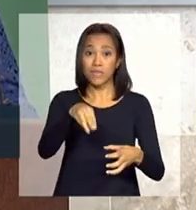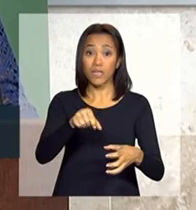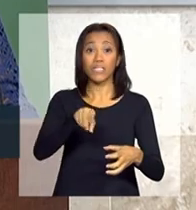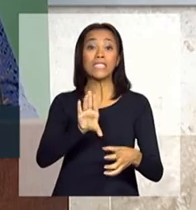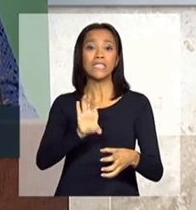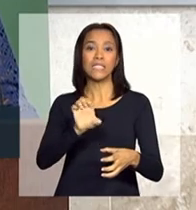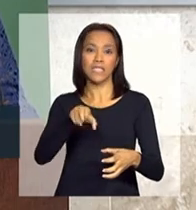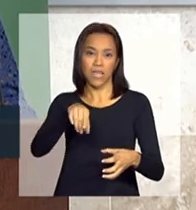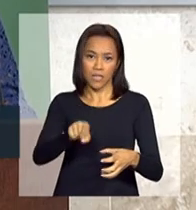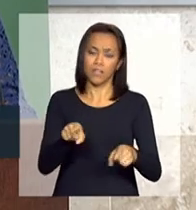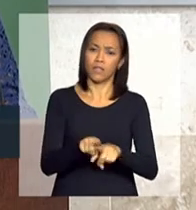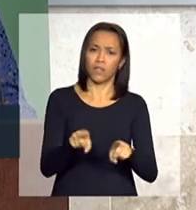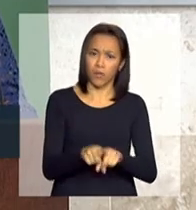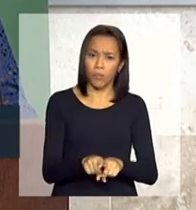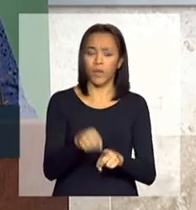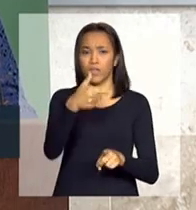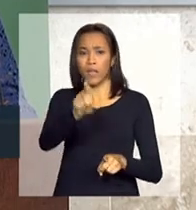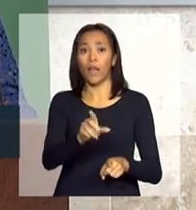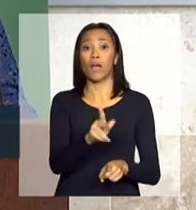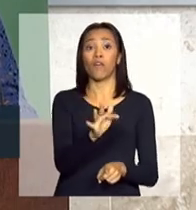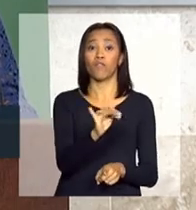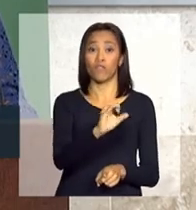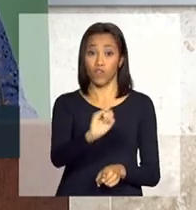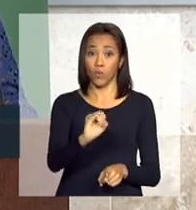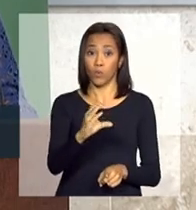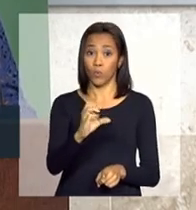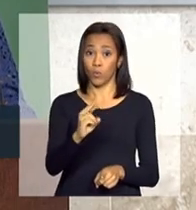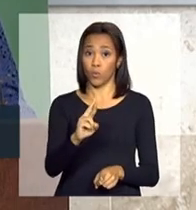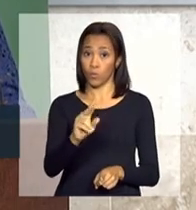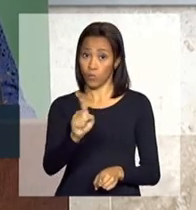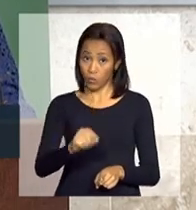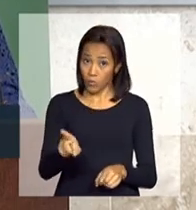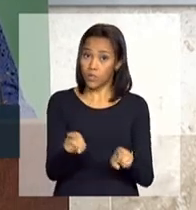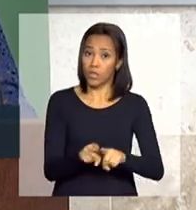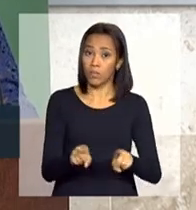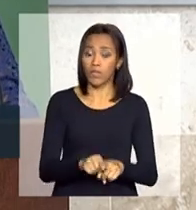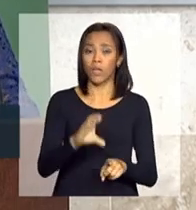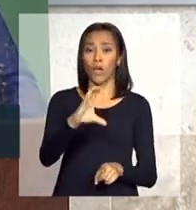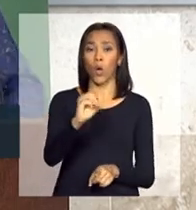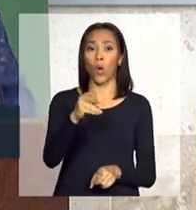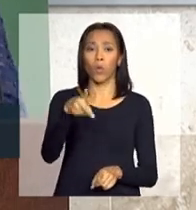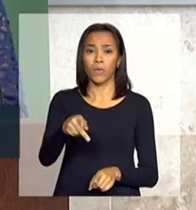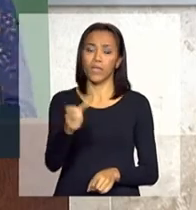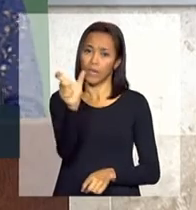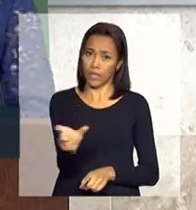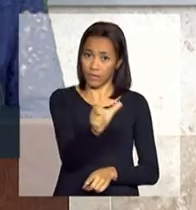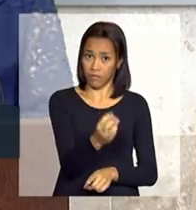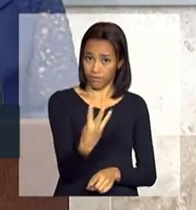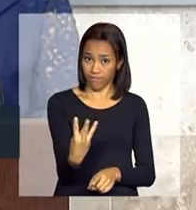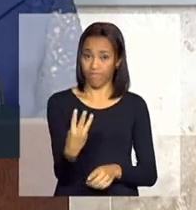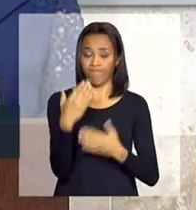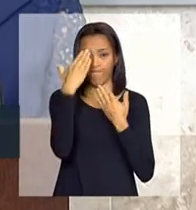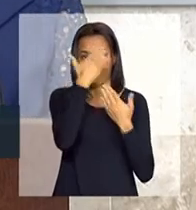Ideobrando Pereira da Silva, da Fiocruz, e do Luiz Pinguele Rosa, da COP. Eles também